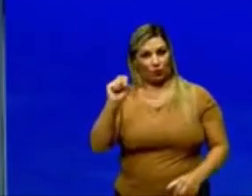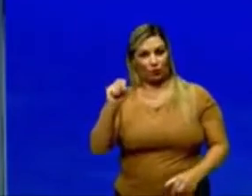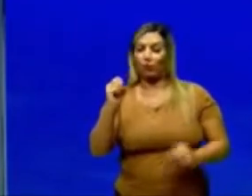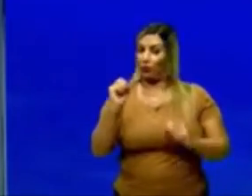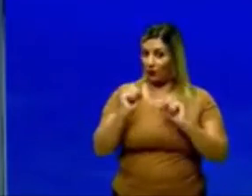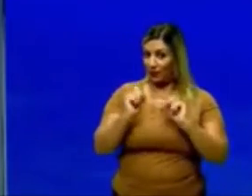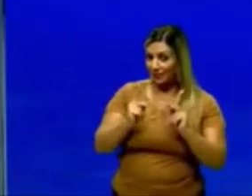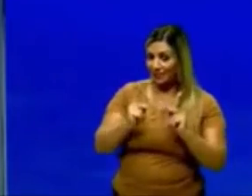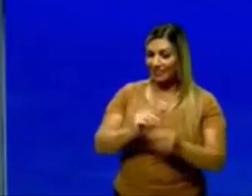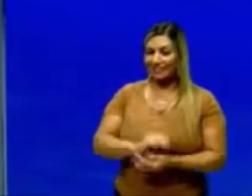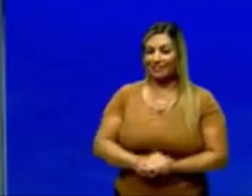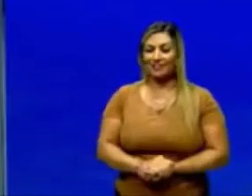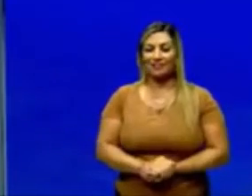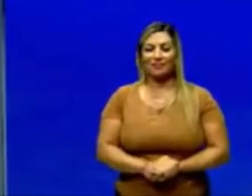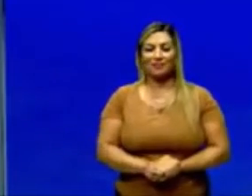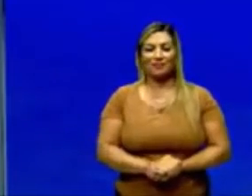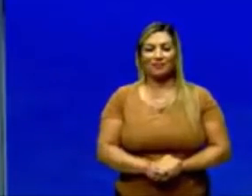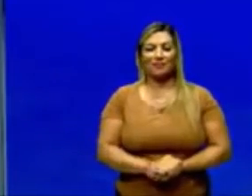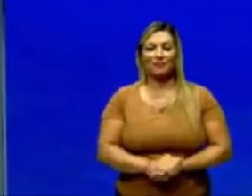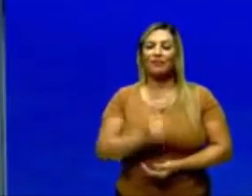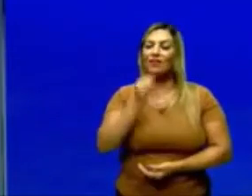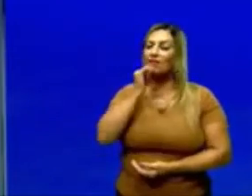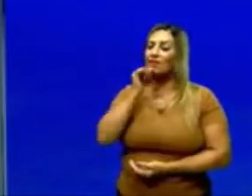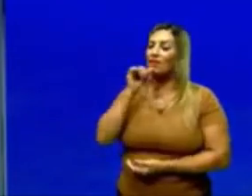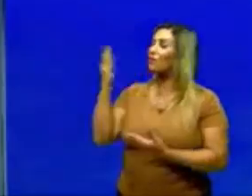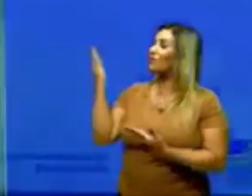Aqui eu coloquei um exemplo na tela, né.